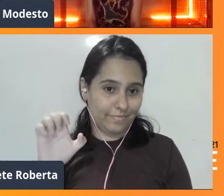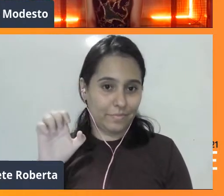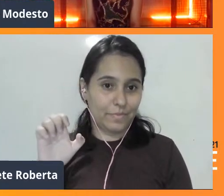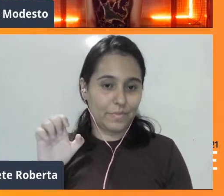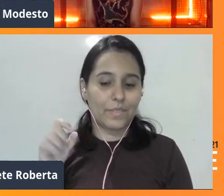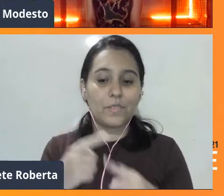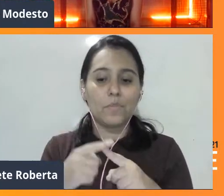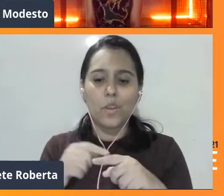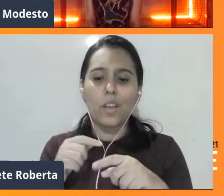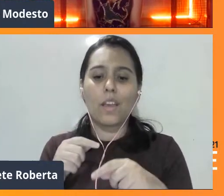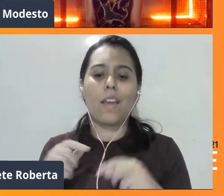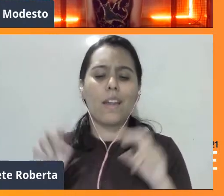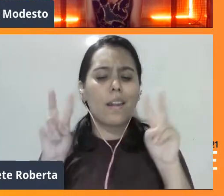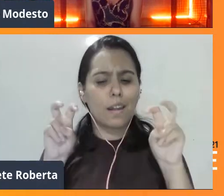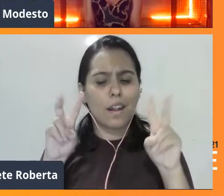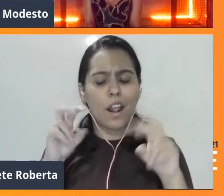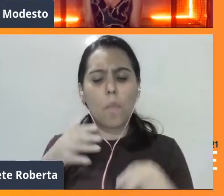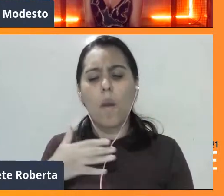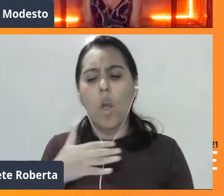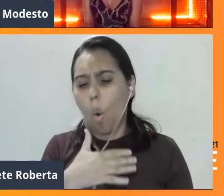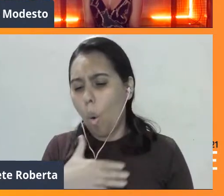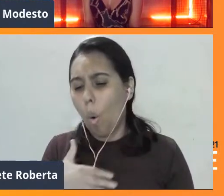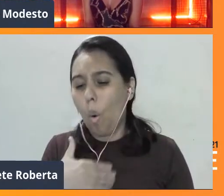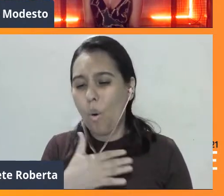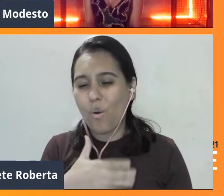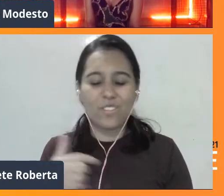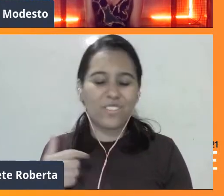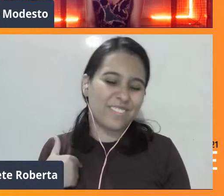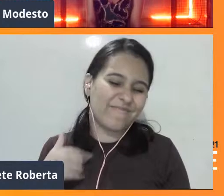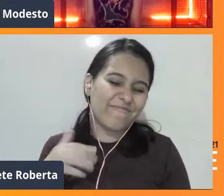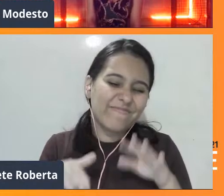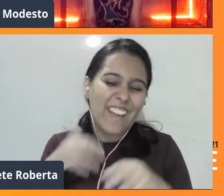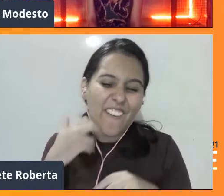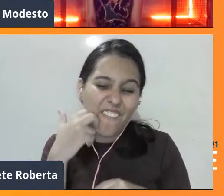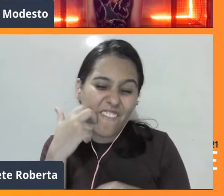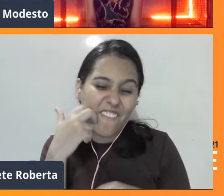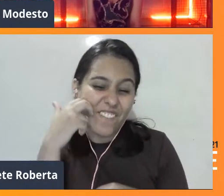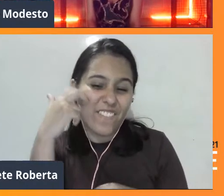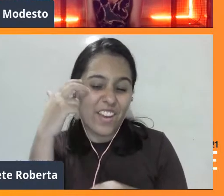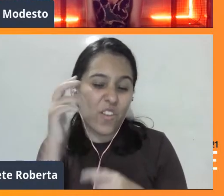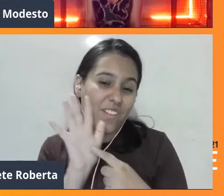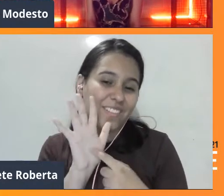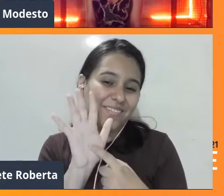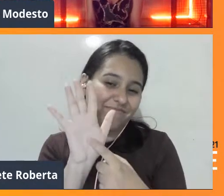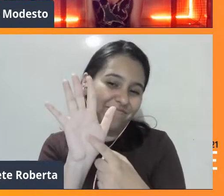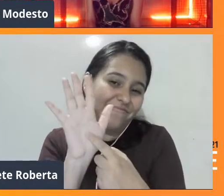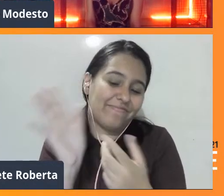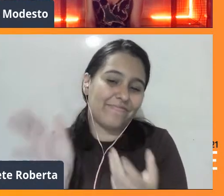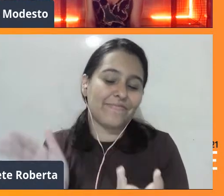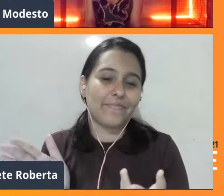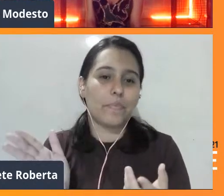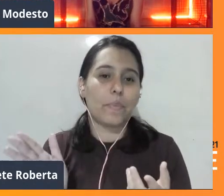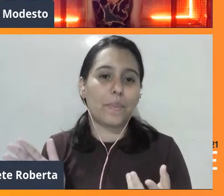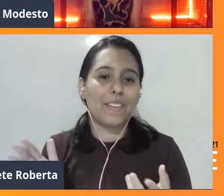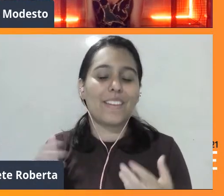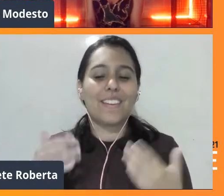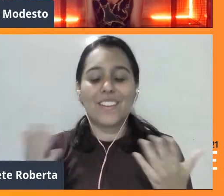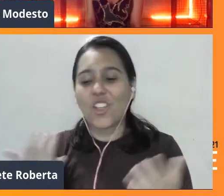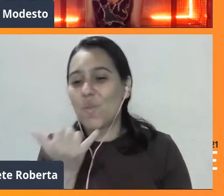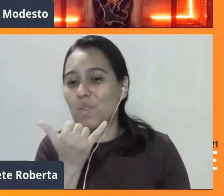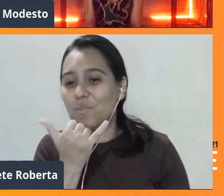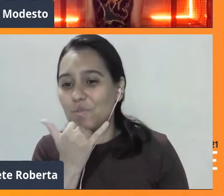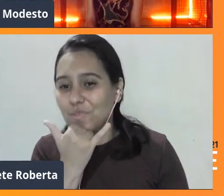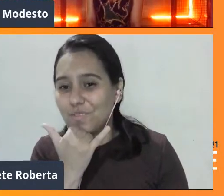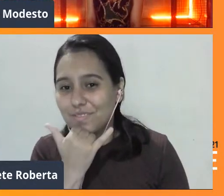gosto, apesar de ter muita vergonha de falar em apresentações, certo? Então, já peço desculpa. Peço